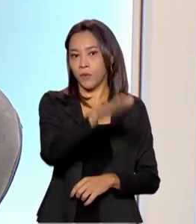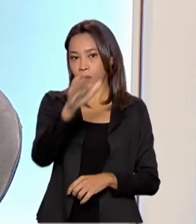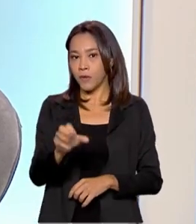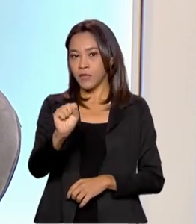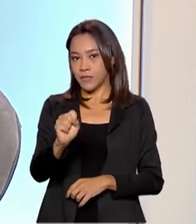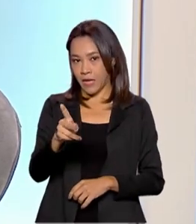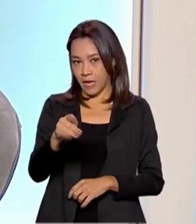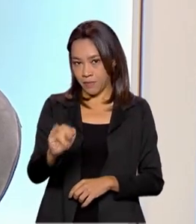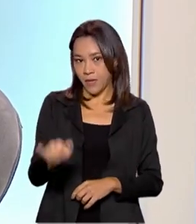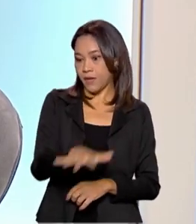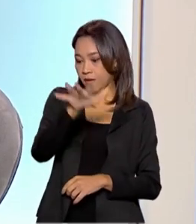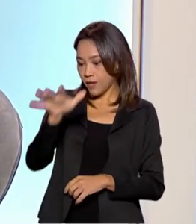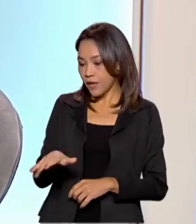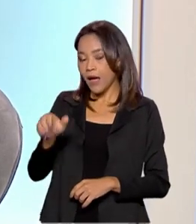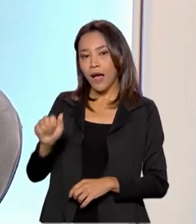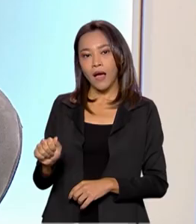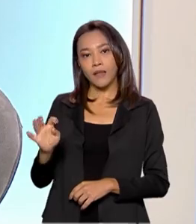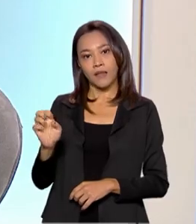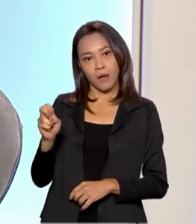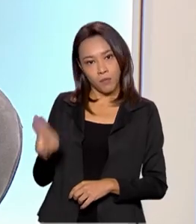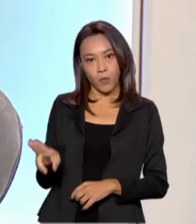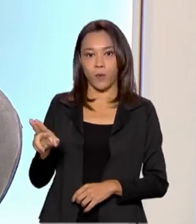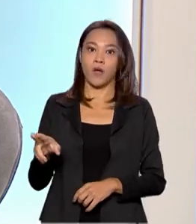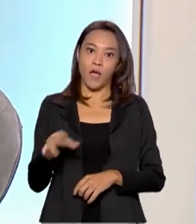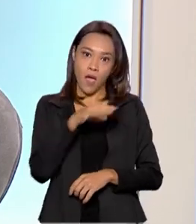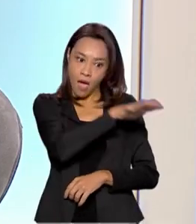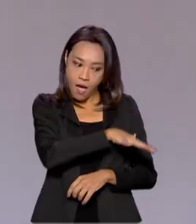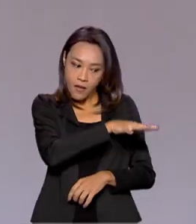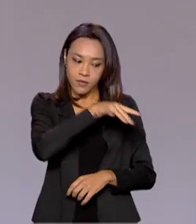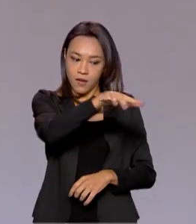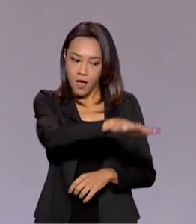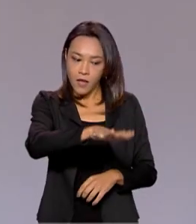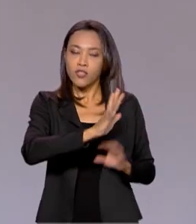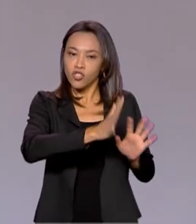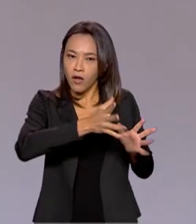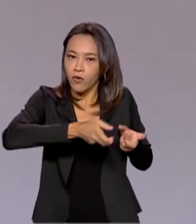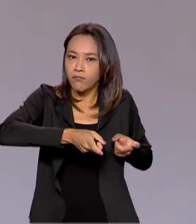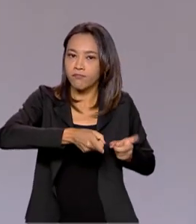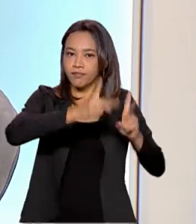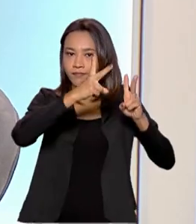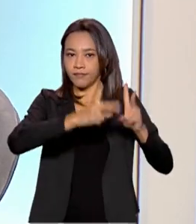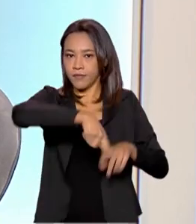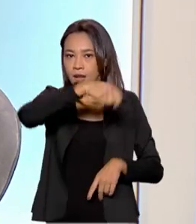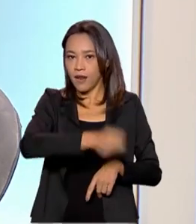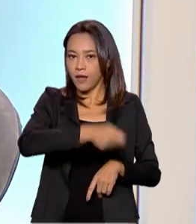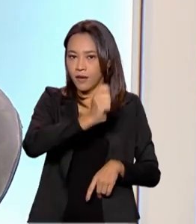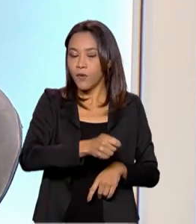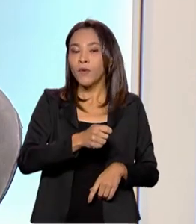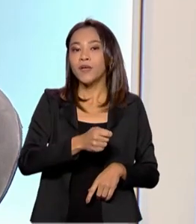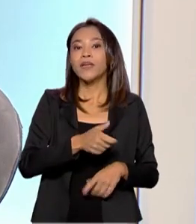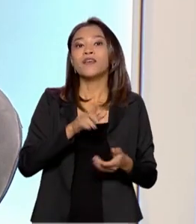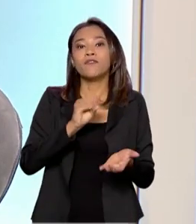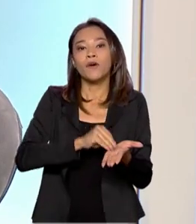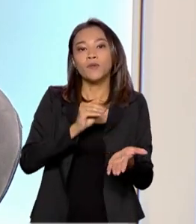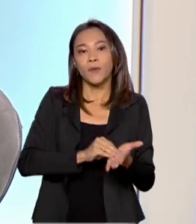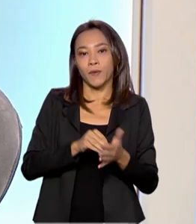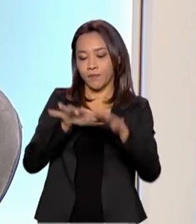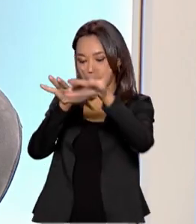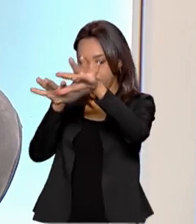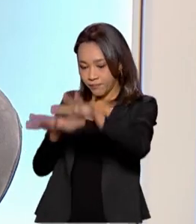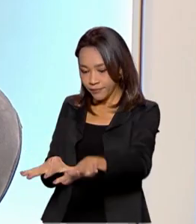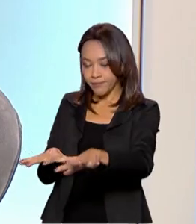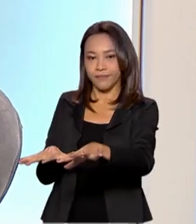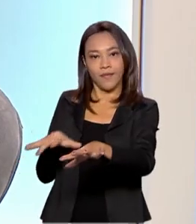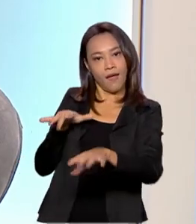Búzios e Itapu foram vendidos durante o certame e restaram a área de Sépia e